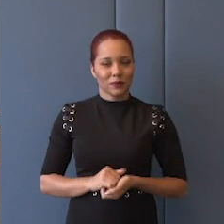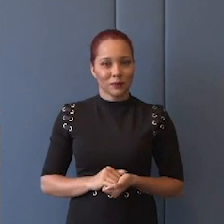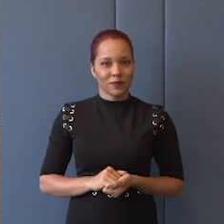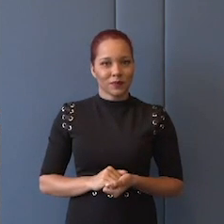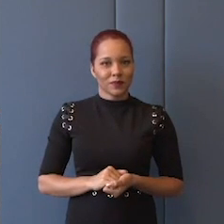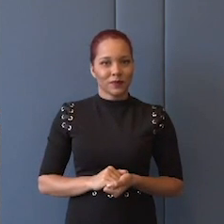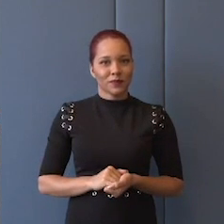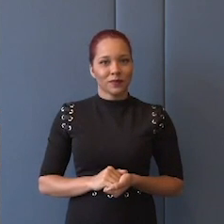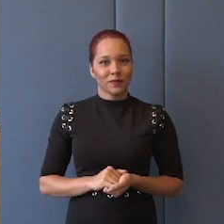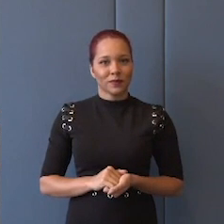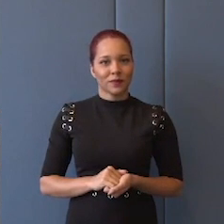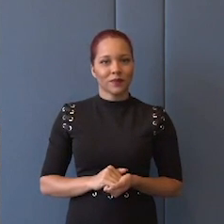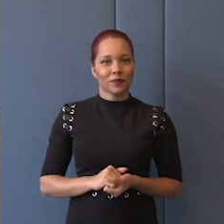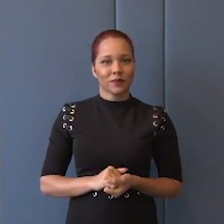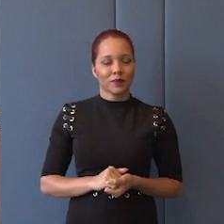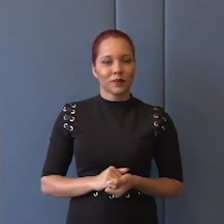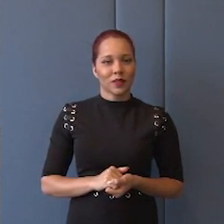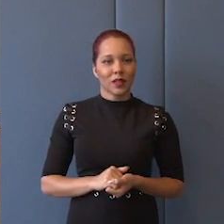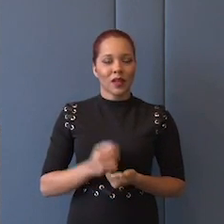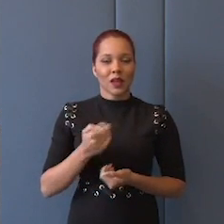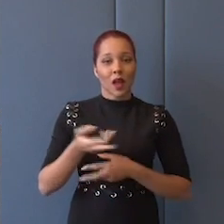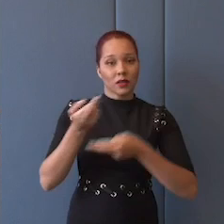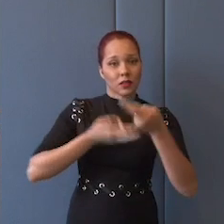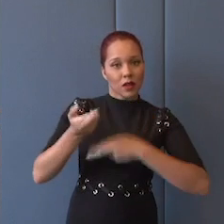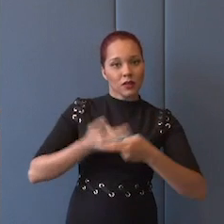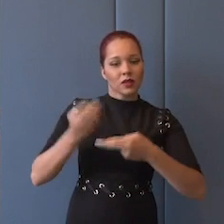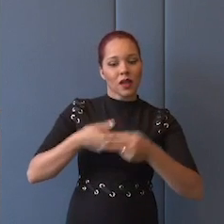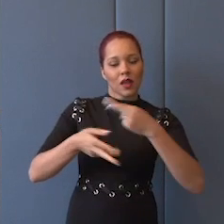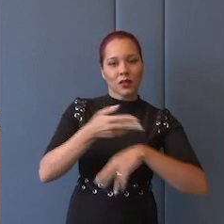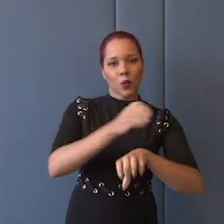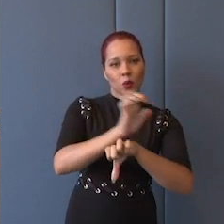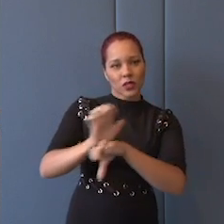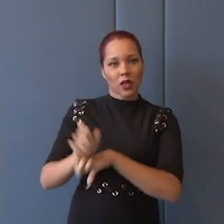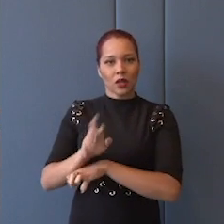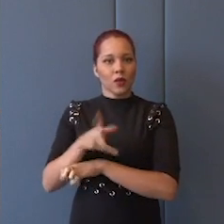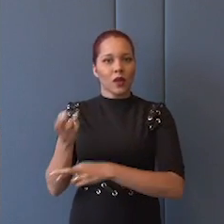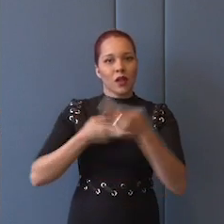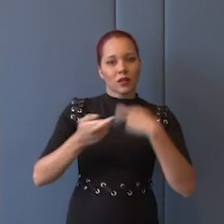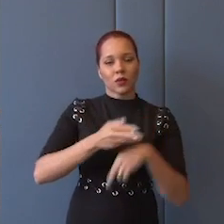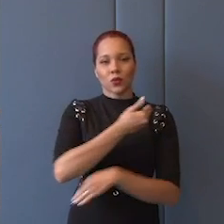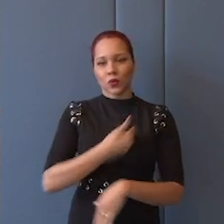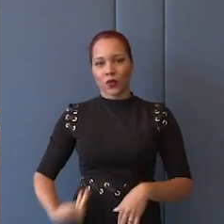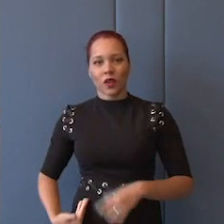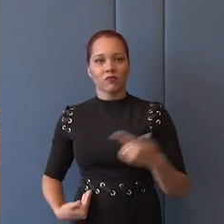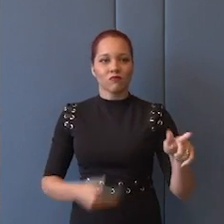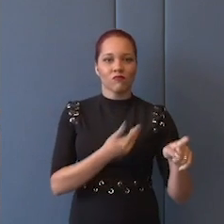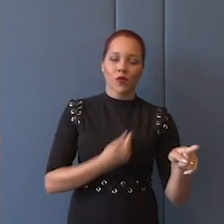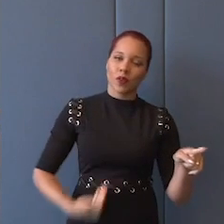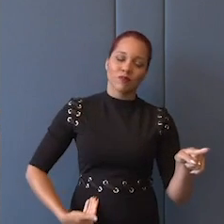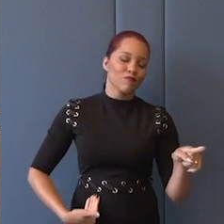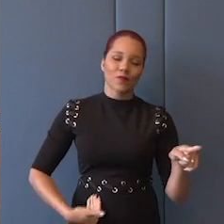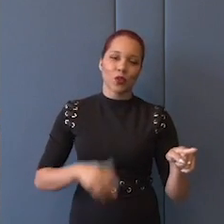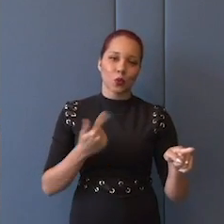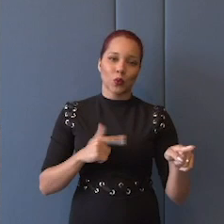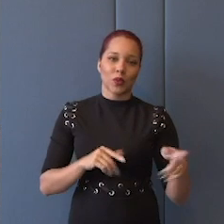nesse sentido, que as relações são relações entre Estados, não relações entre governos. Não existe, isso também não